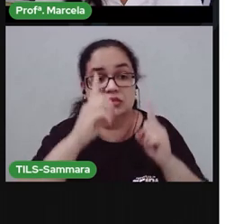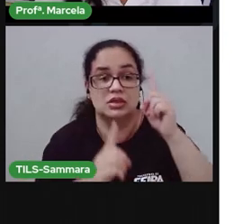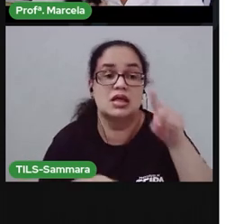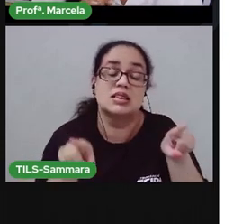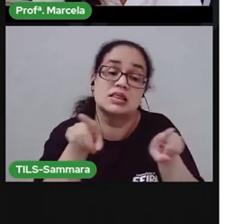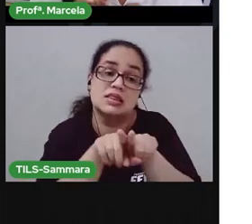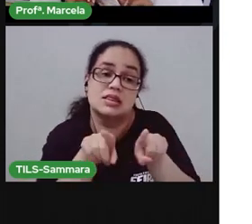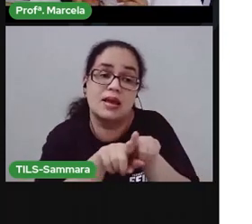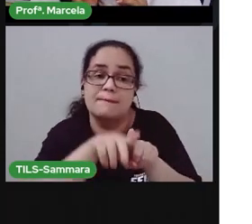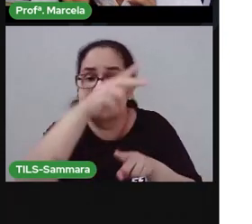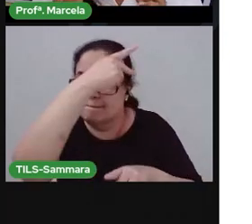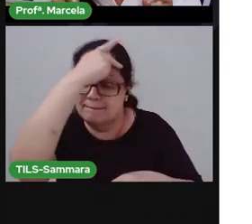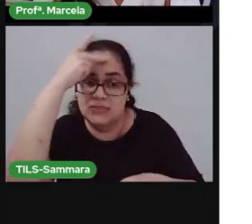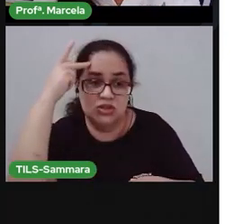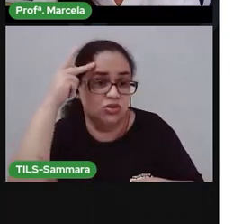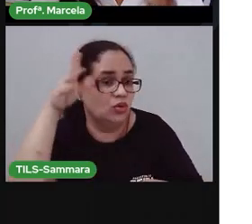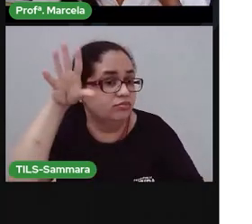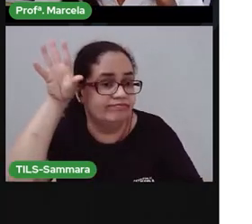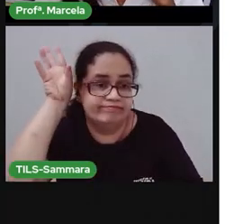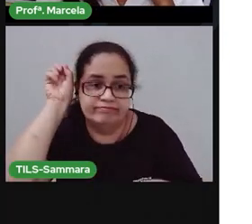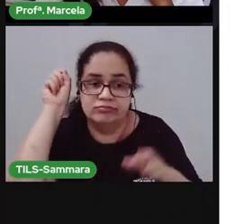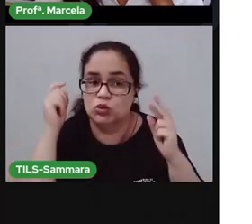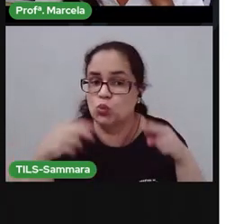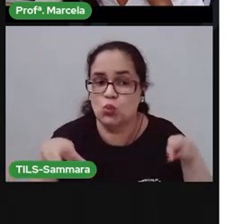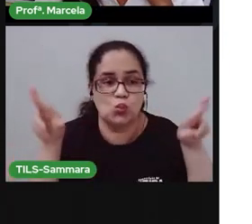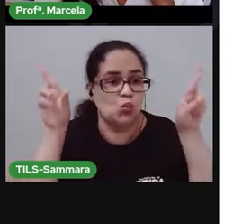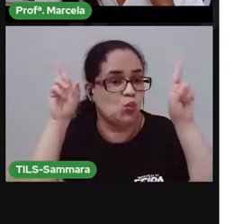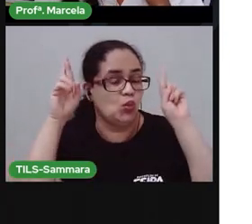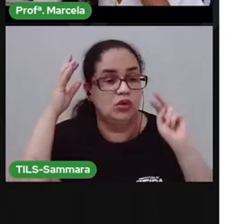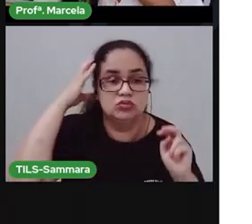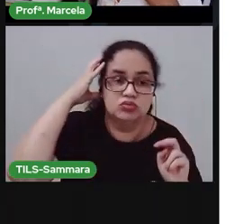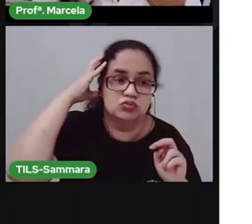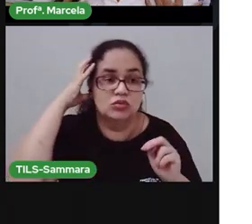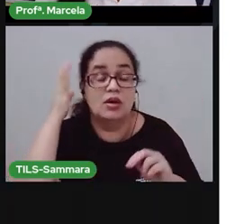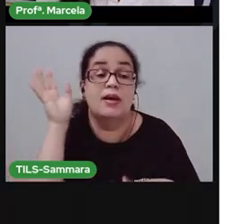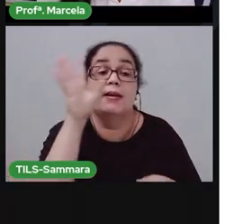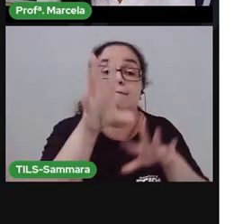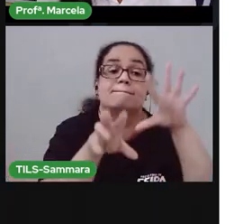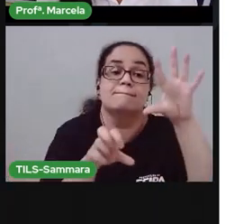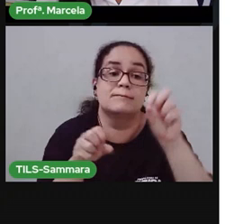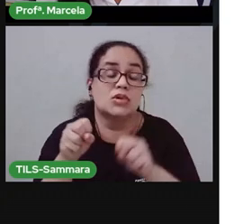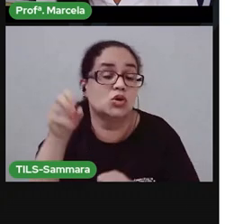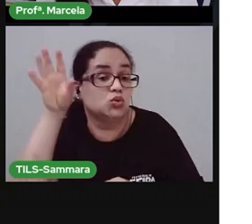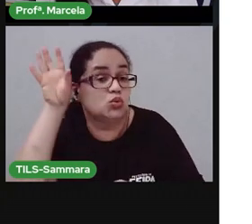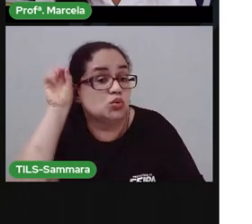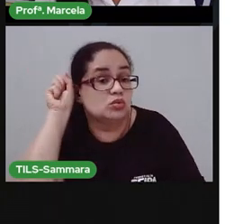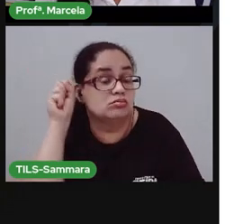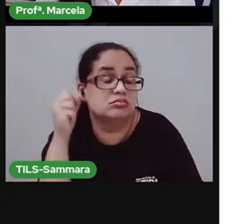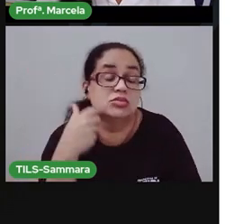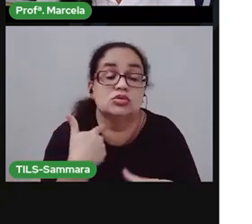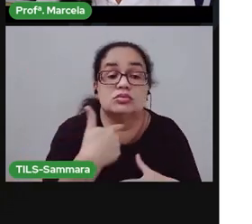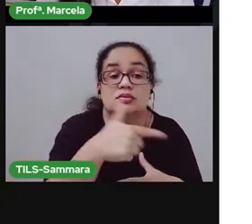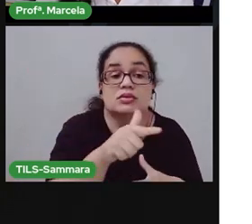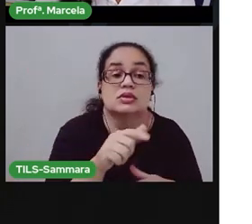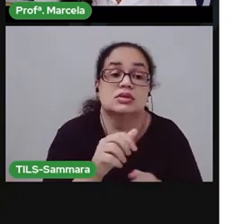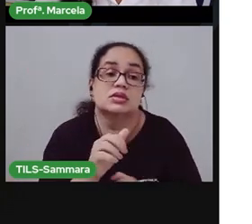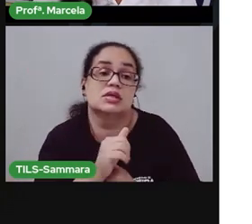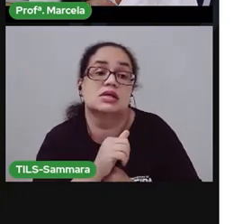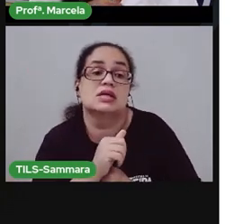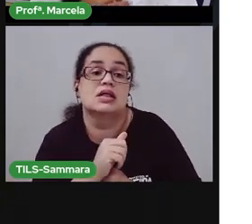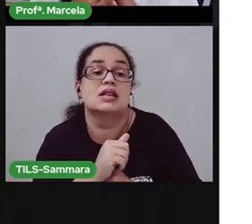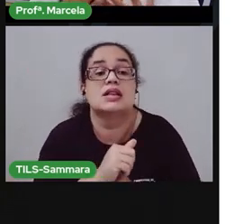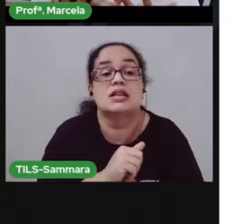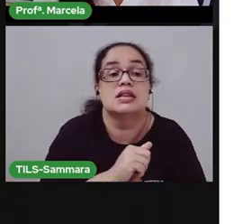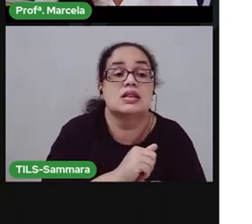tem pessoas que não ouvem o som, mas elas escutam de outra forma. Essa escuta é